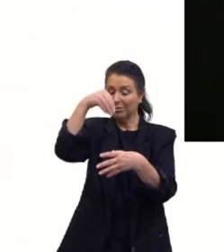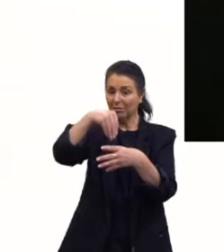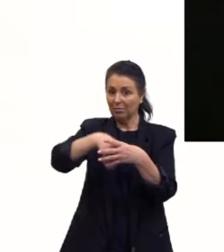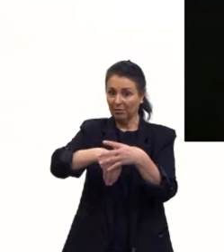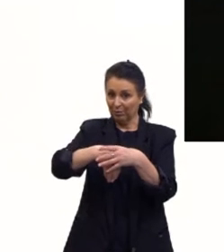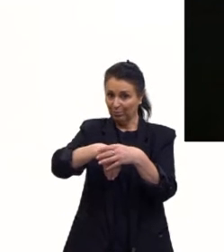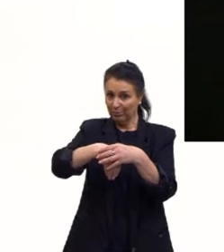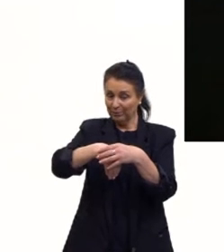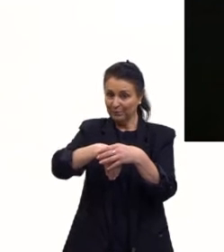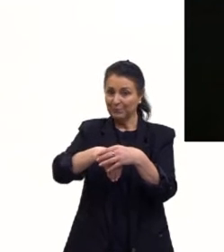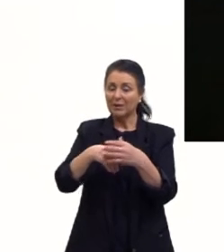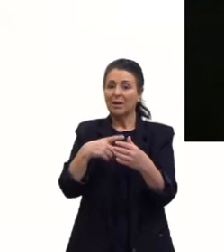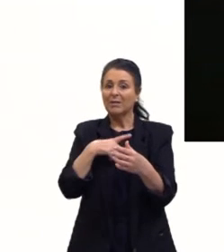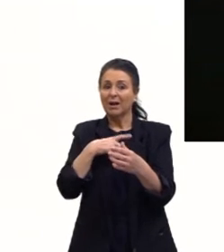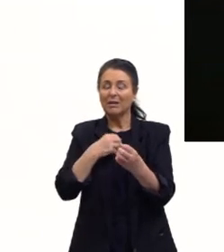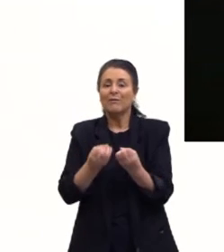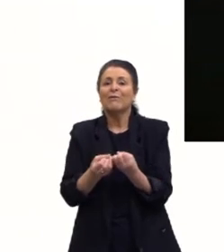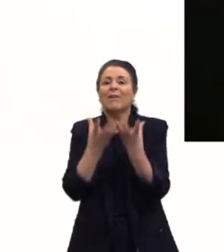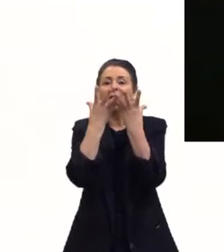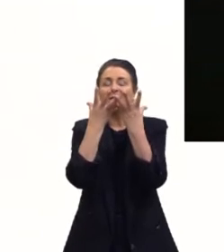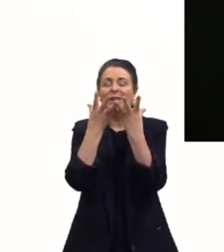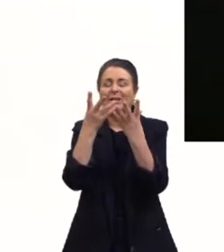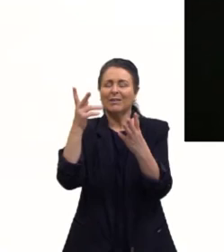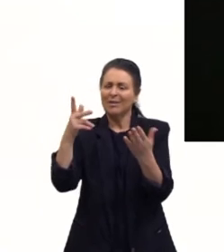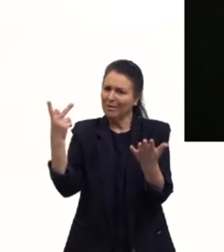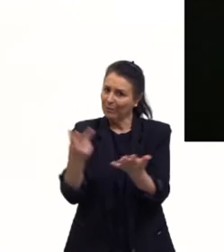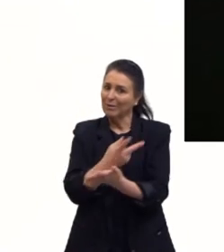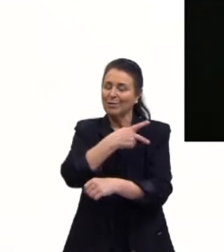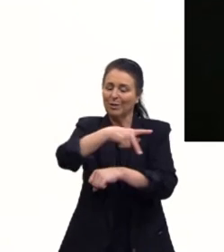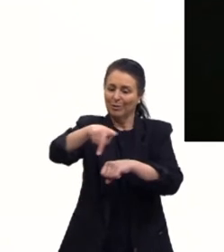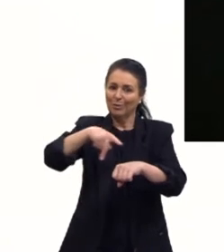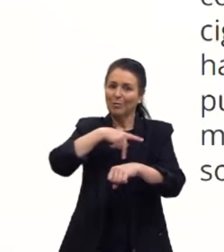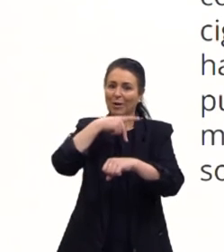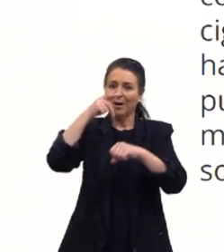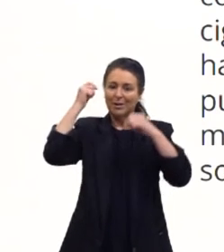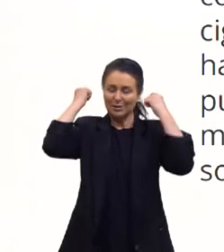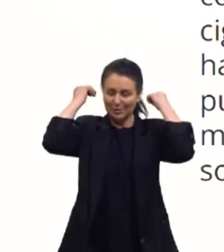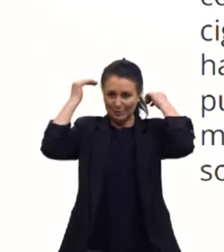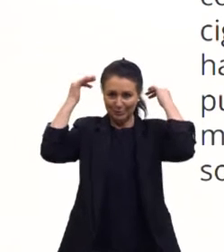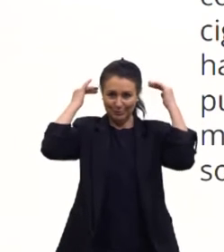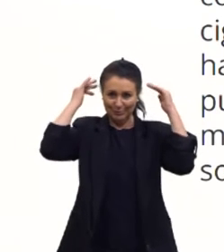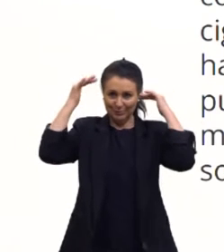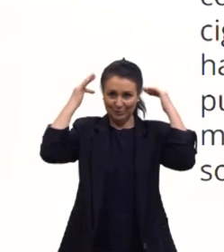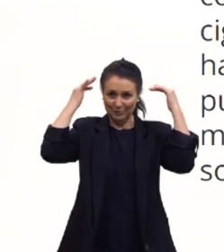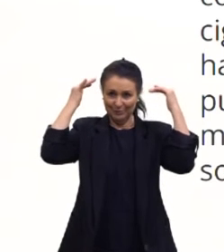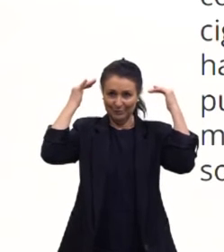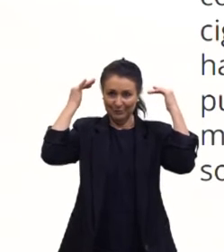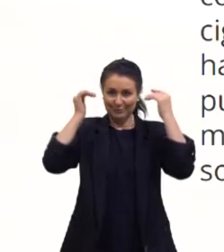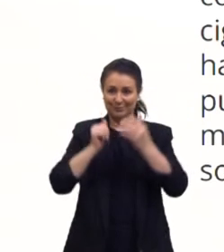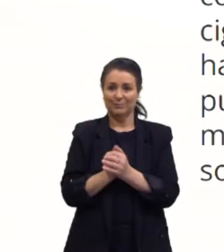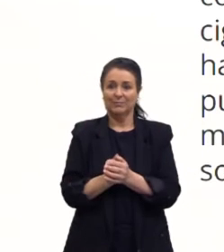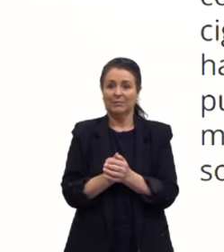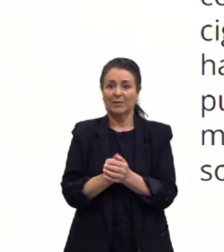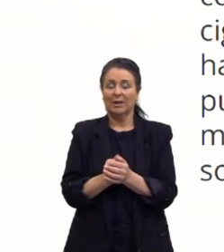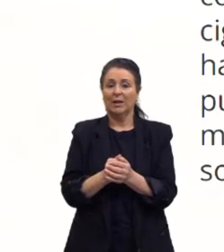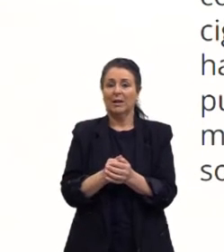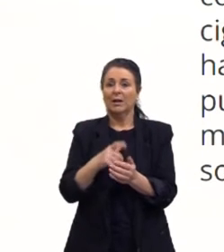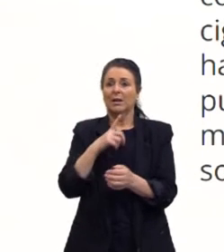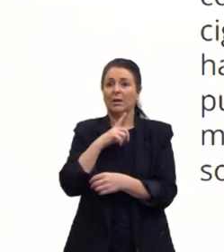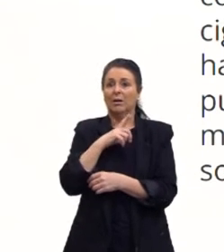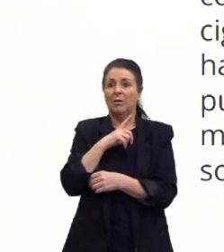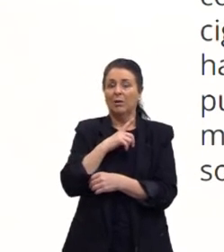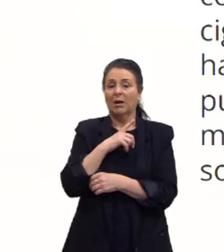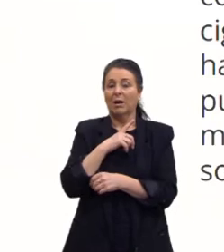dentro dessa festa mexicana. Nós já falaremos um pouquinho mais sobre ela. Cidade de